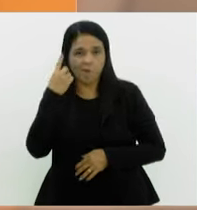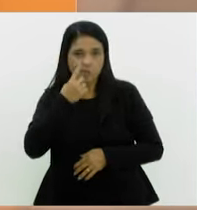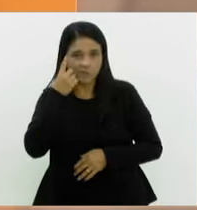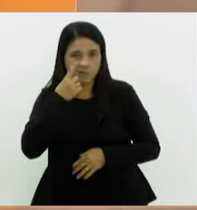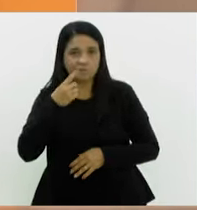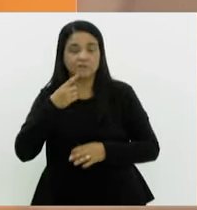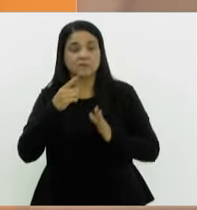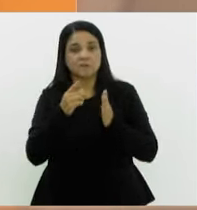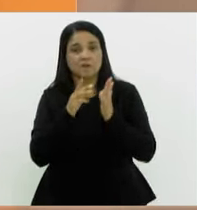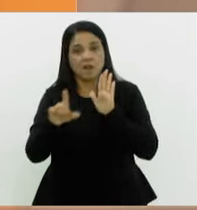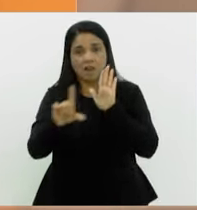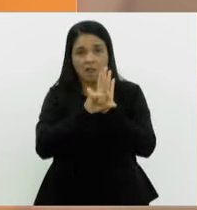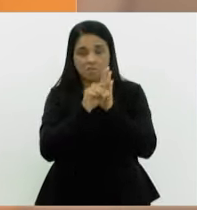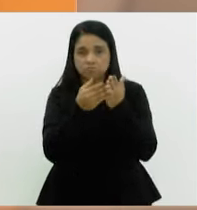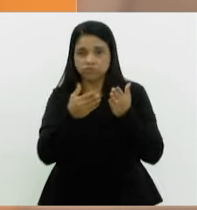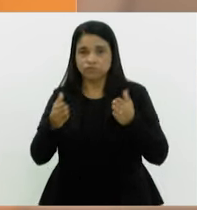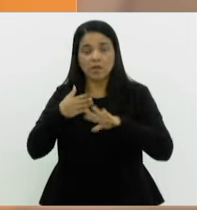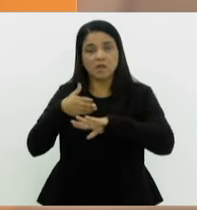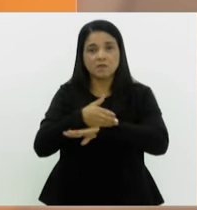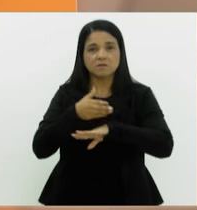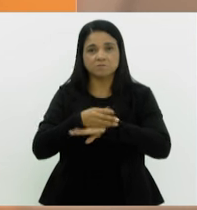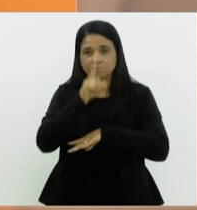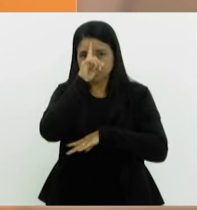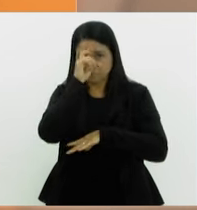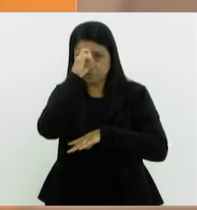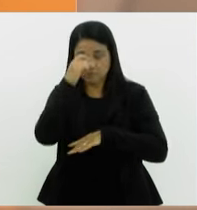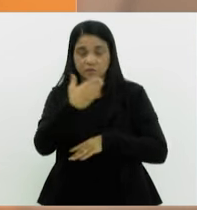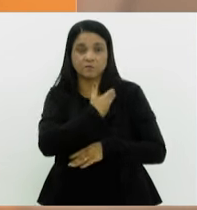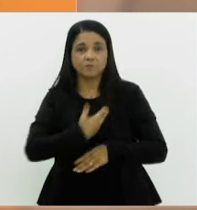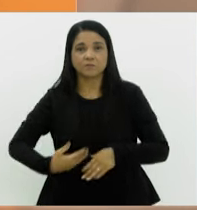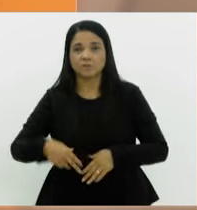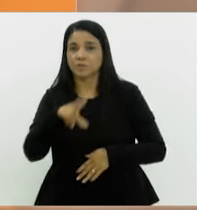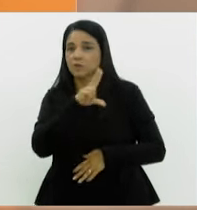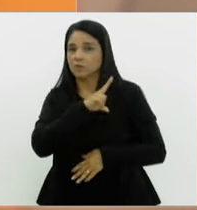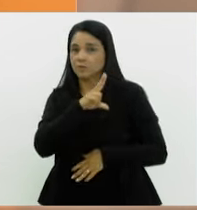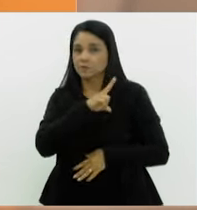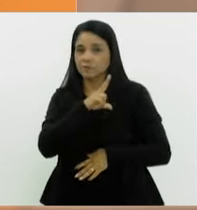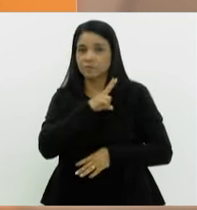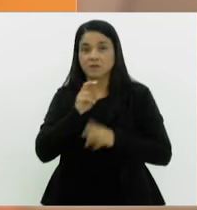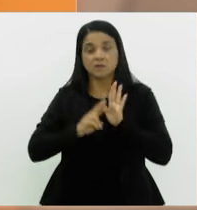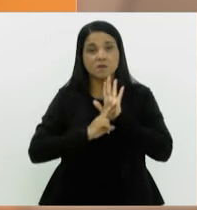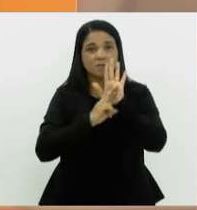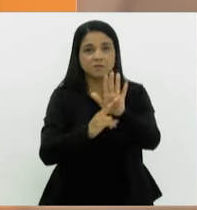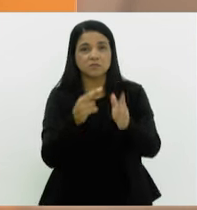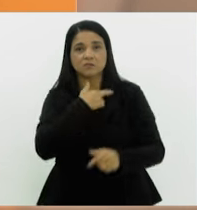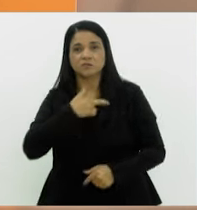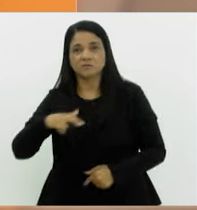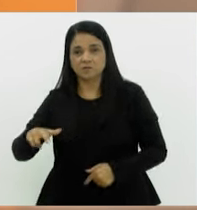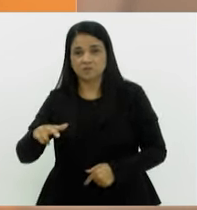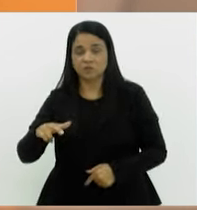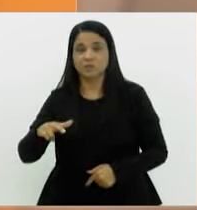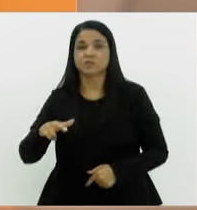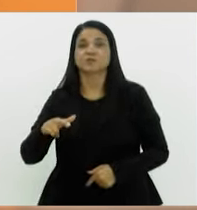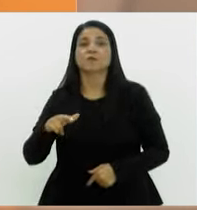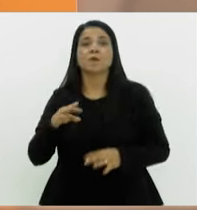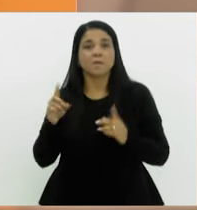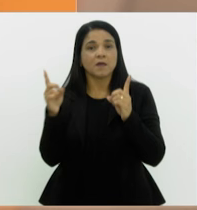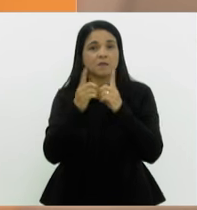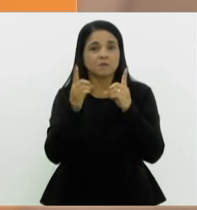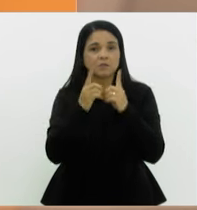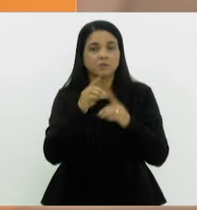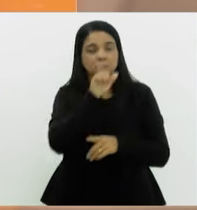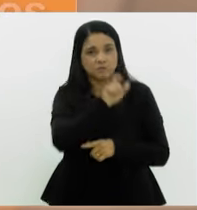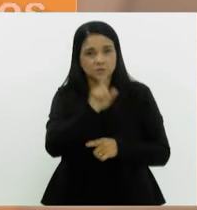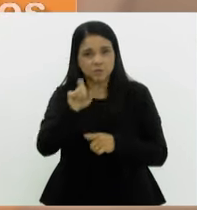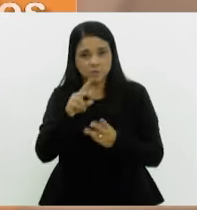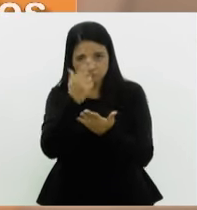legislação sobre o ingresso em hospitais públicos e particulares de representantes de religiões para atendimento aos